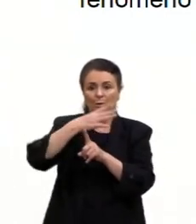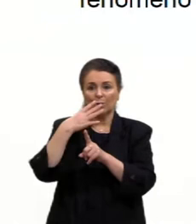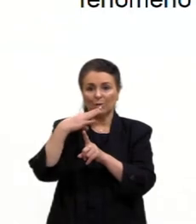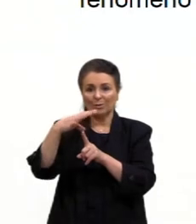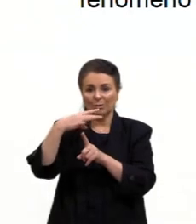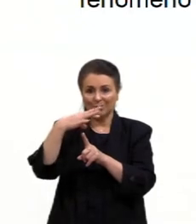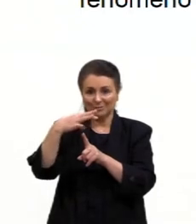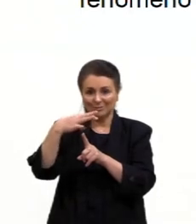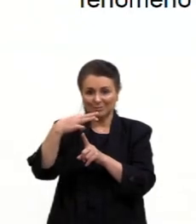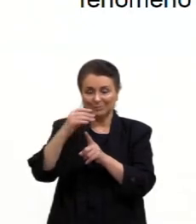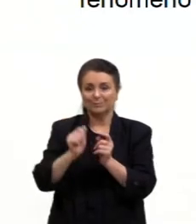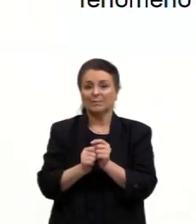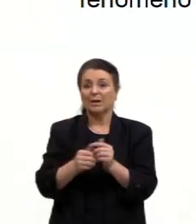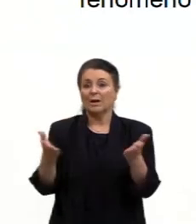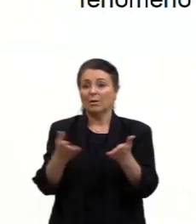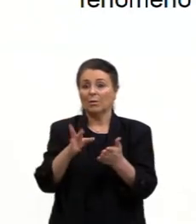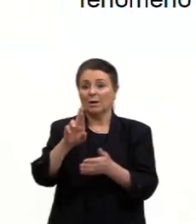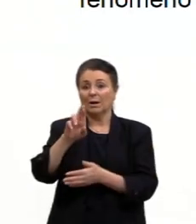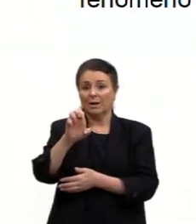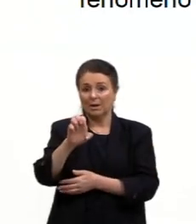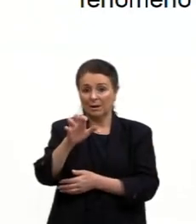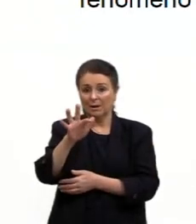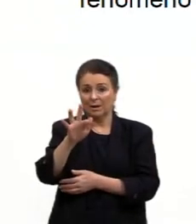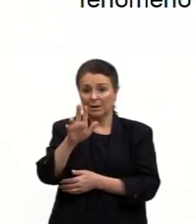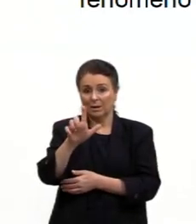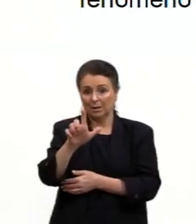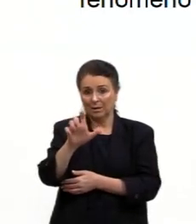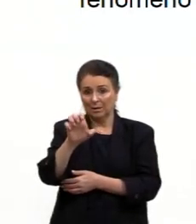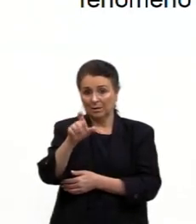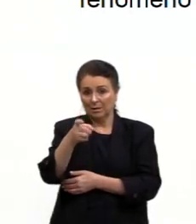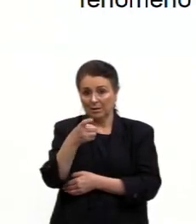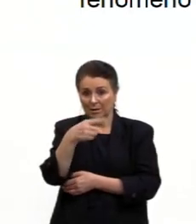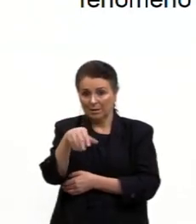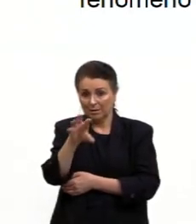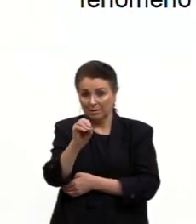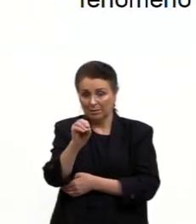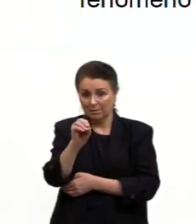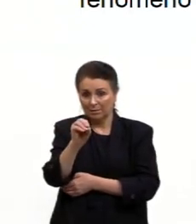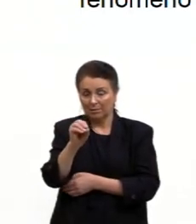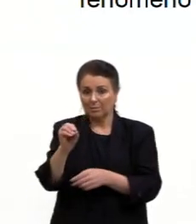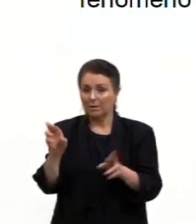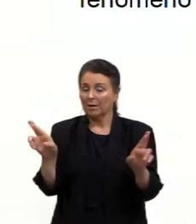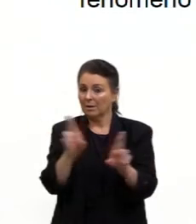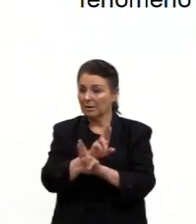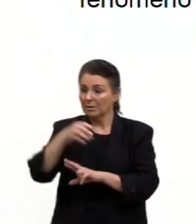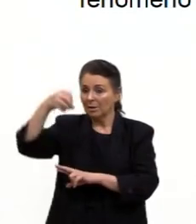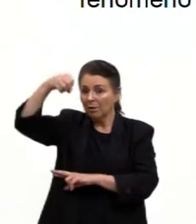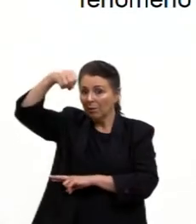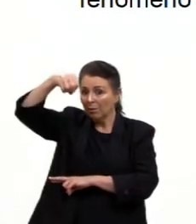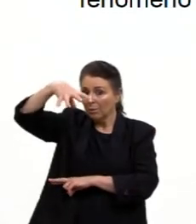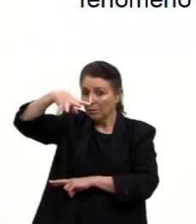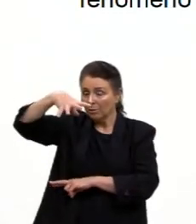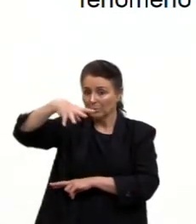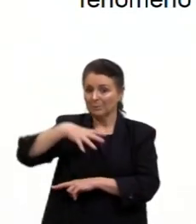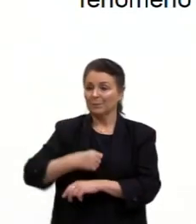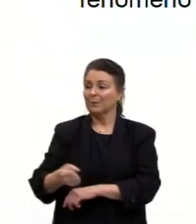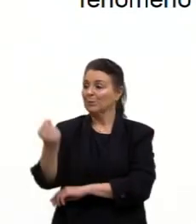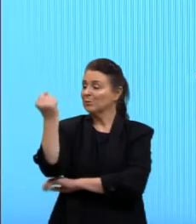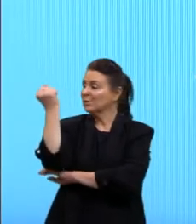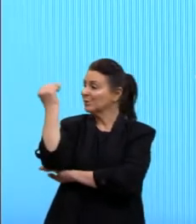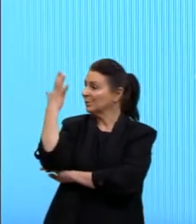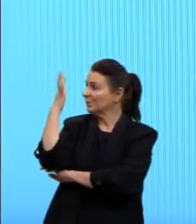Passando para a próxima. Reflexão. Onde a gente tem, né, em relação à luz, a gente pode falar dos espelhos.